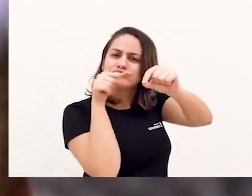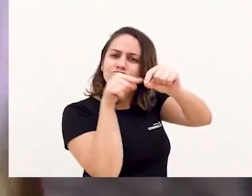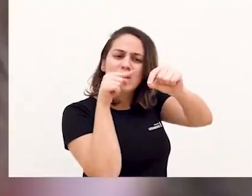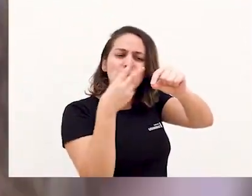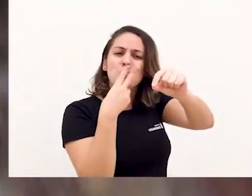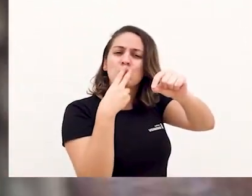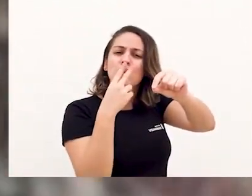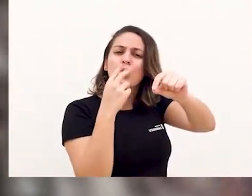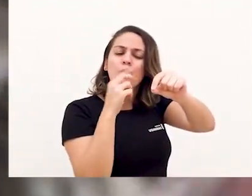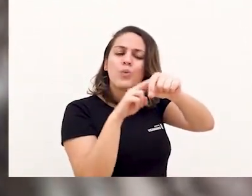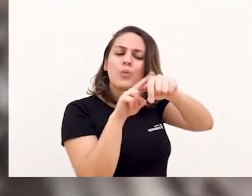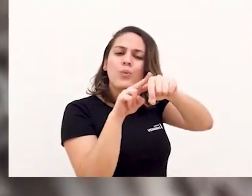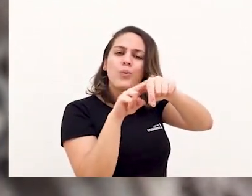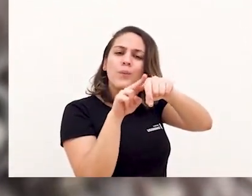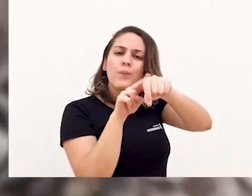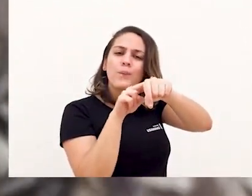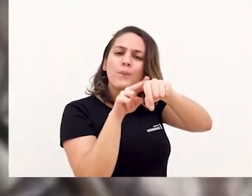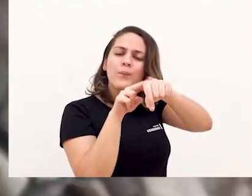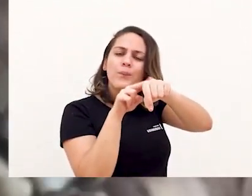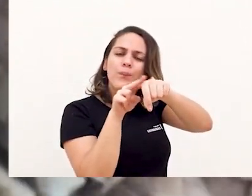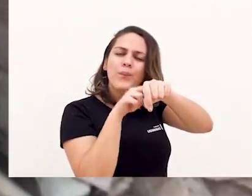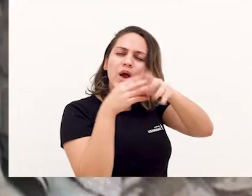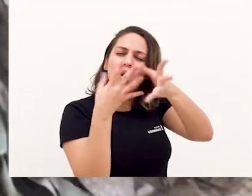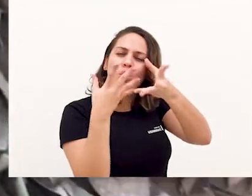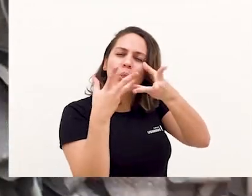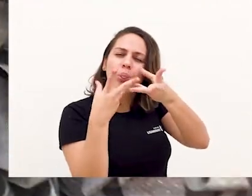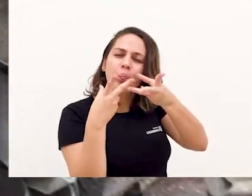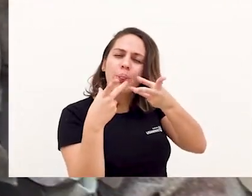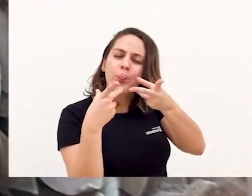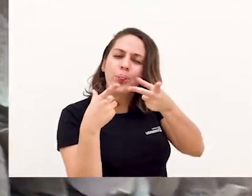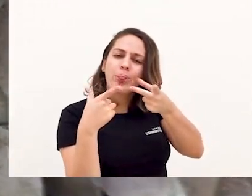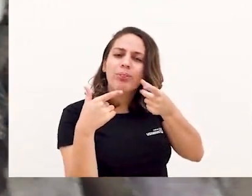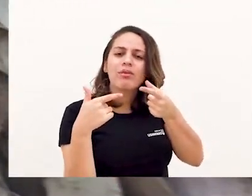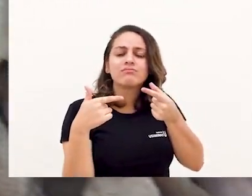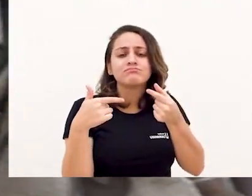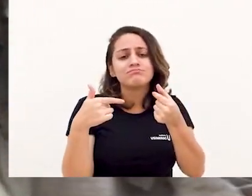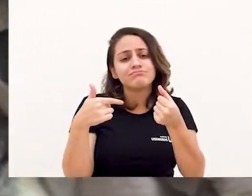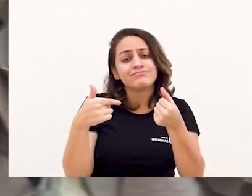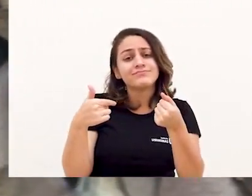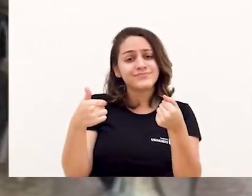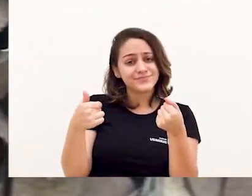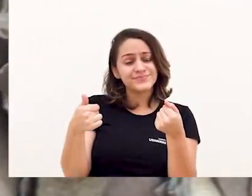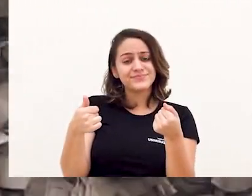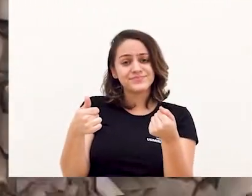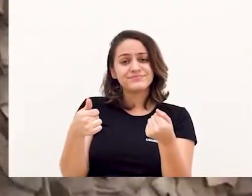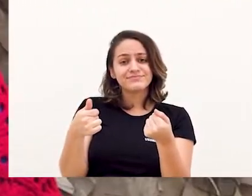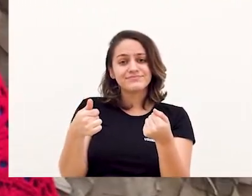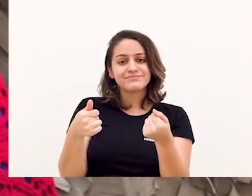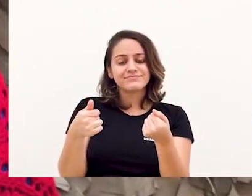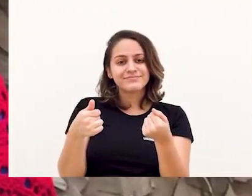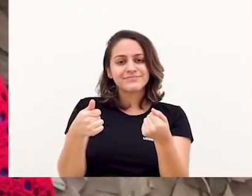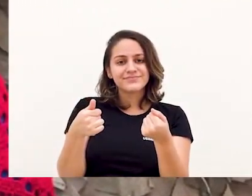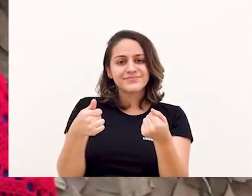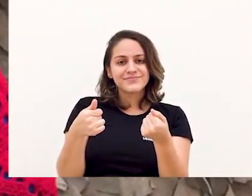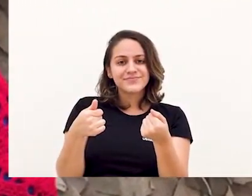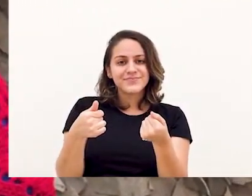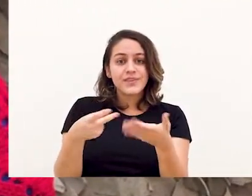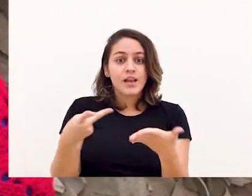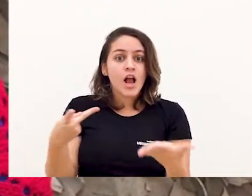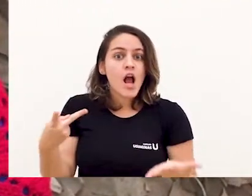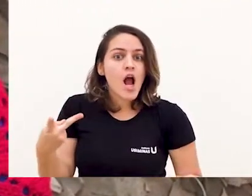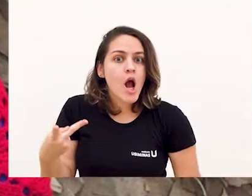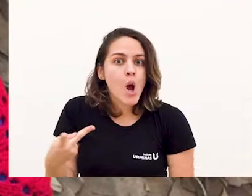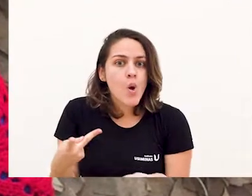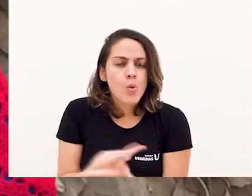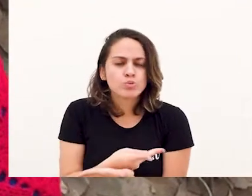E um dia elas já não eram nem um pouquinho verdes. Algo novo começou a